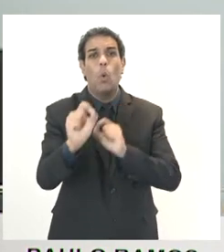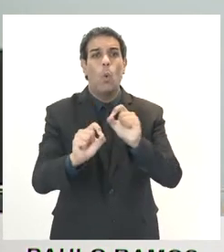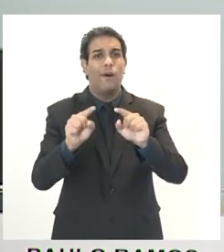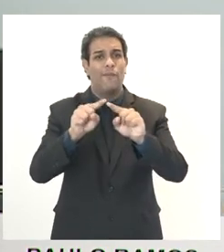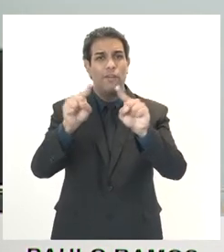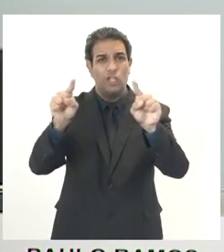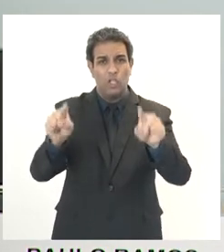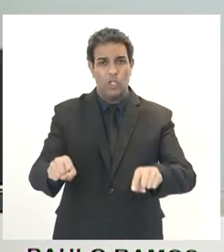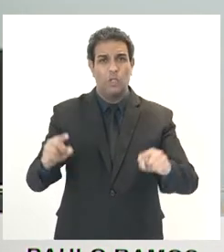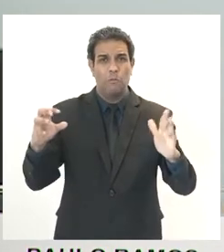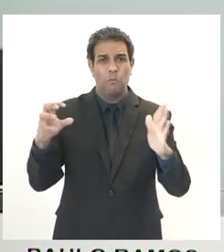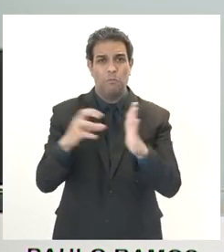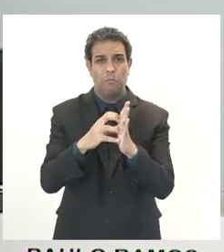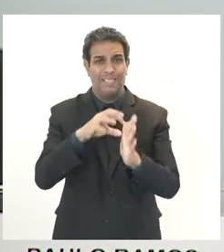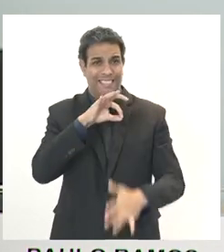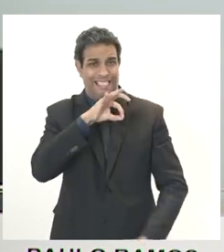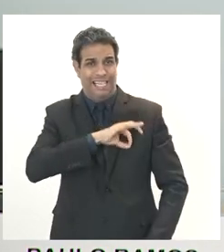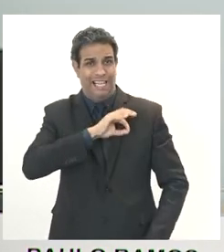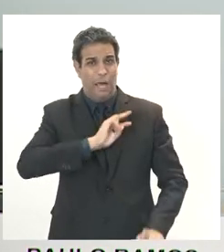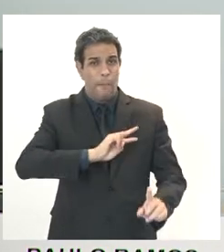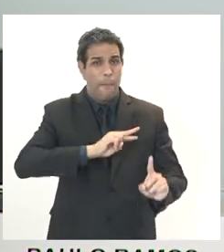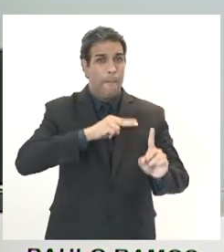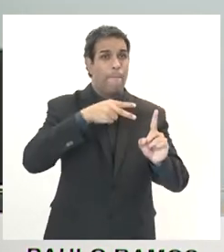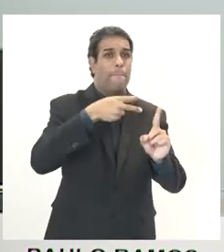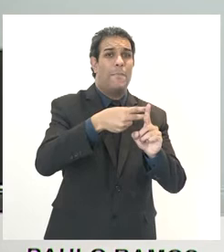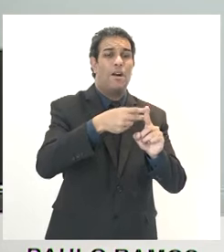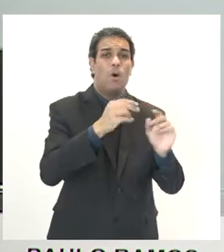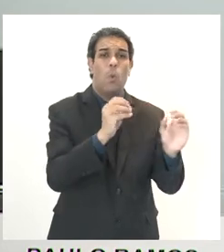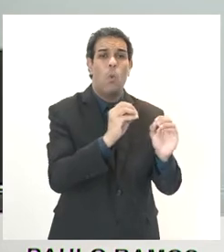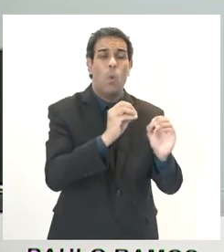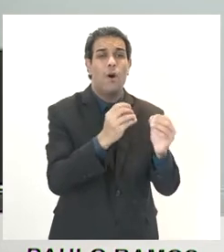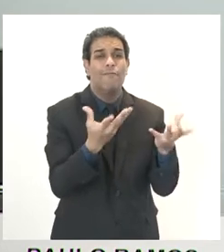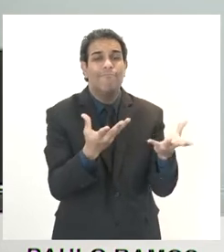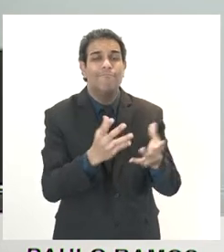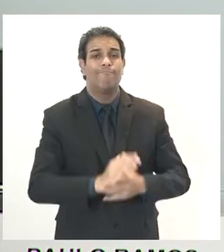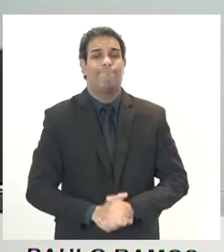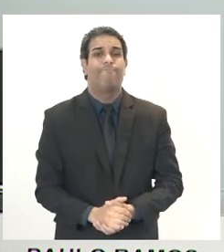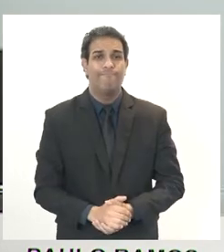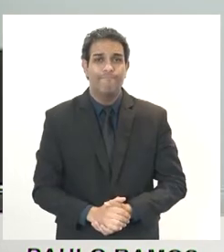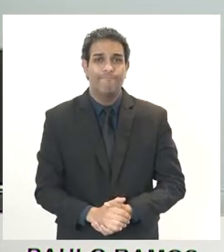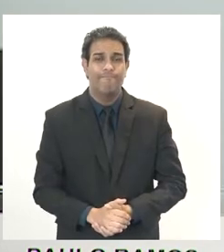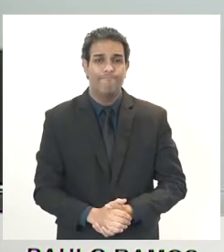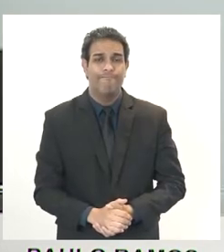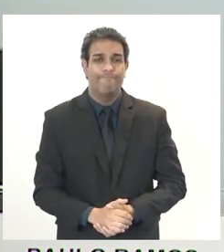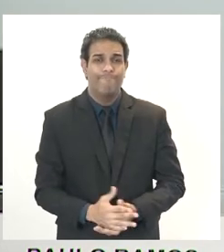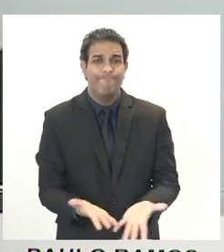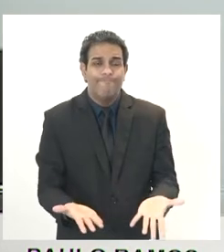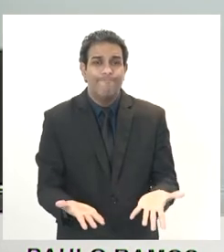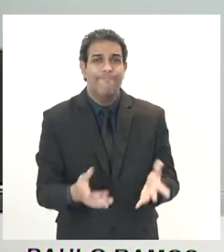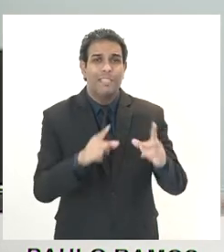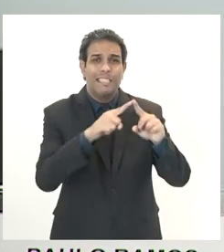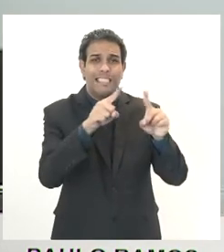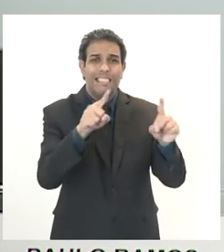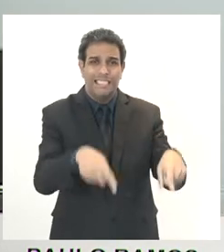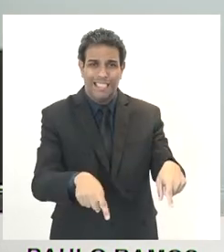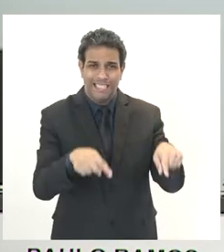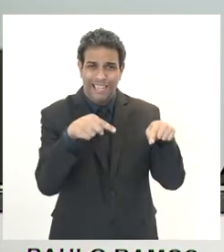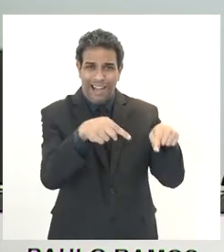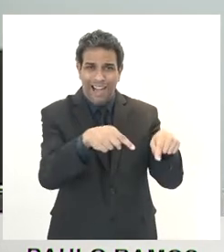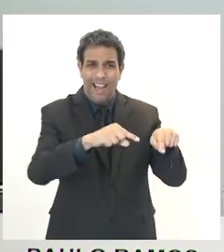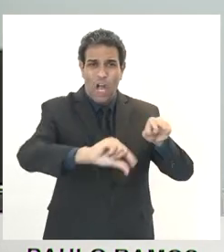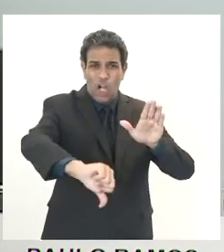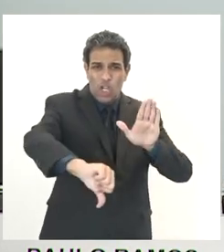um reajuste salarial. Então, o servidor não pode ser criminalizado.